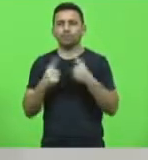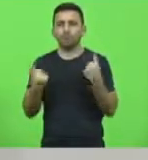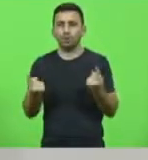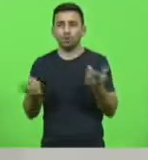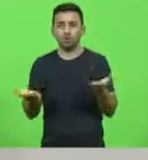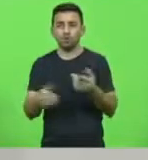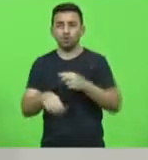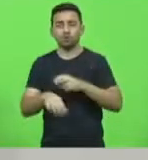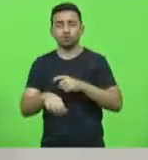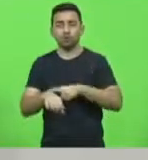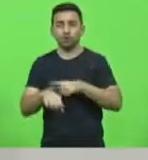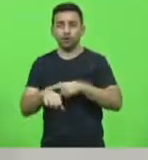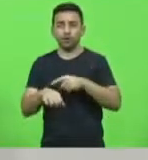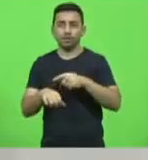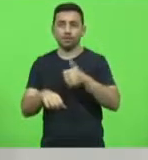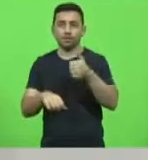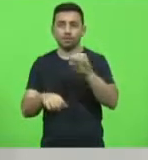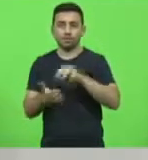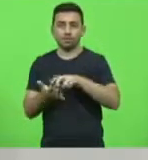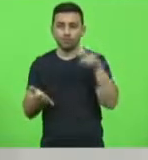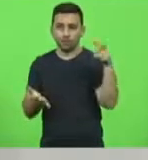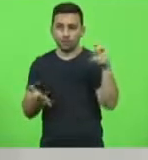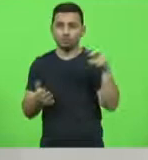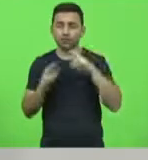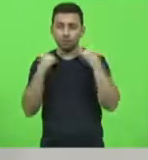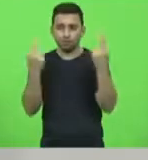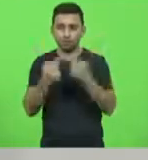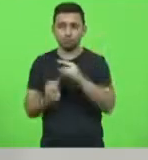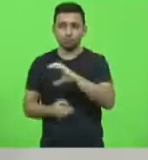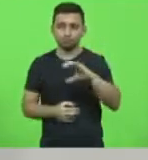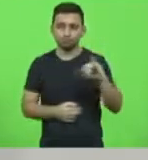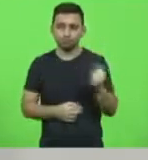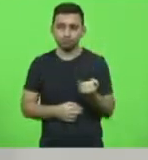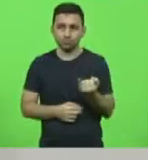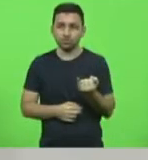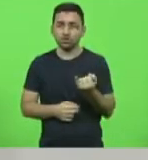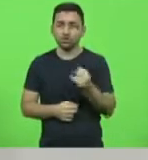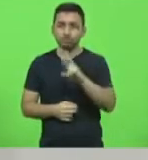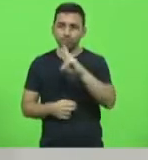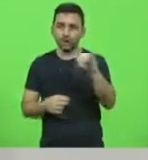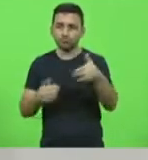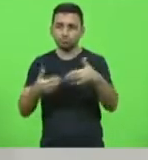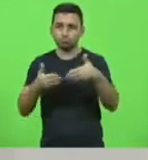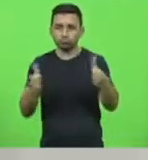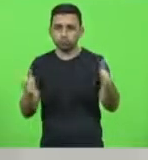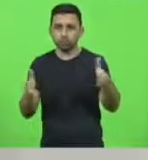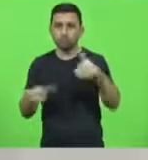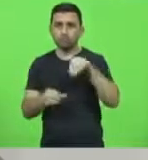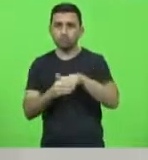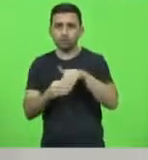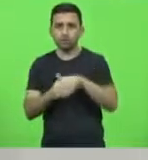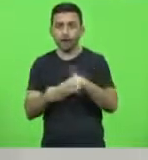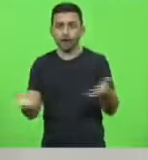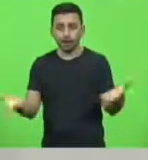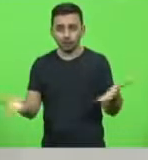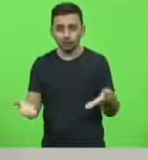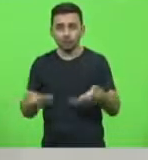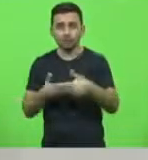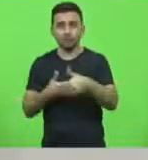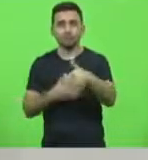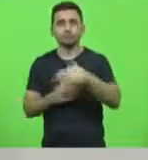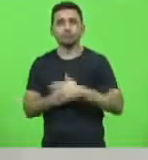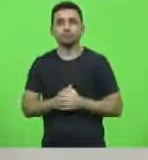comunicado na reunião da Comissão de Justiça, que iria permanecer em aberto para que seja realizada a votação que agora fazemos.